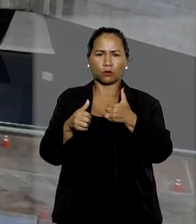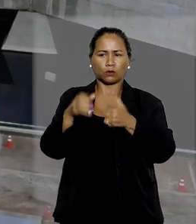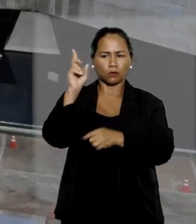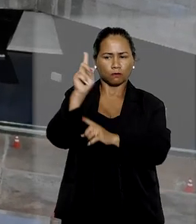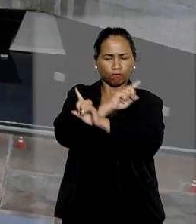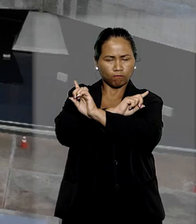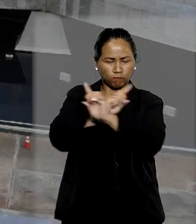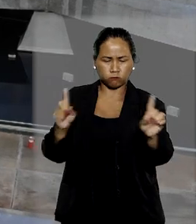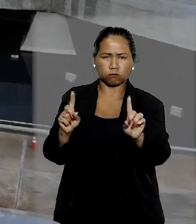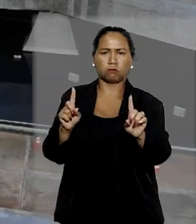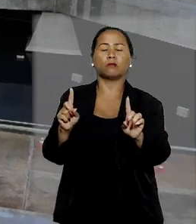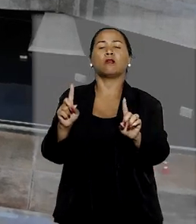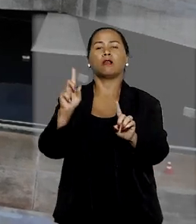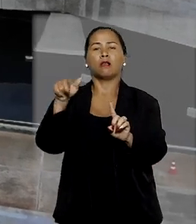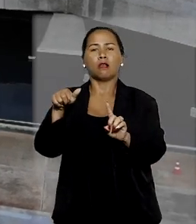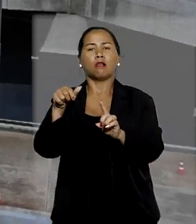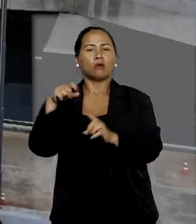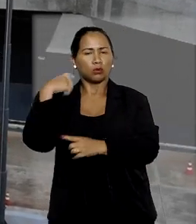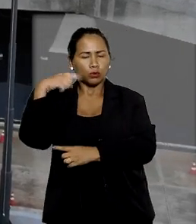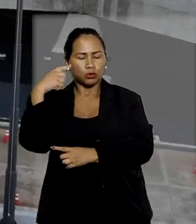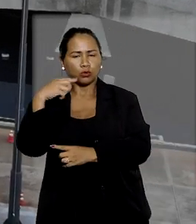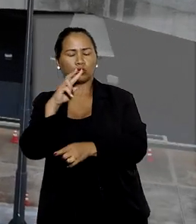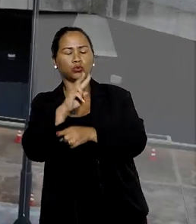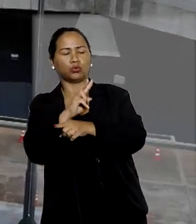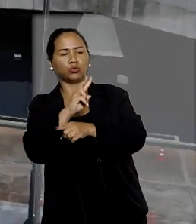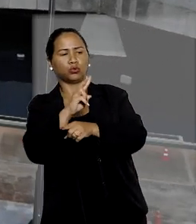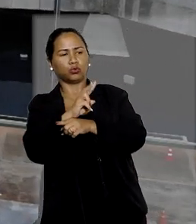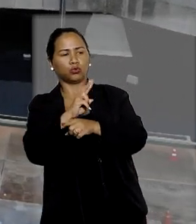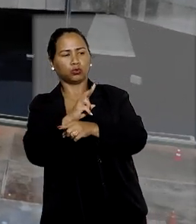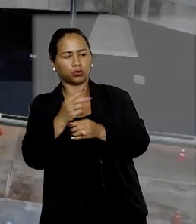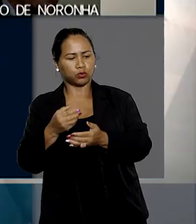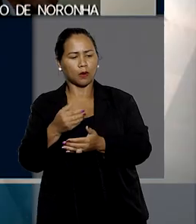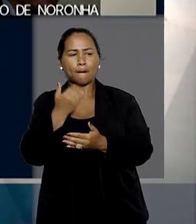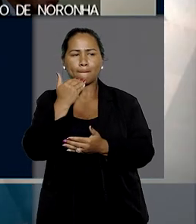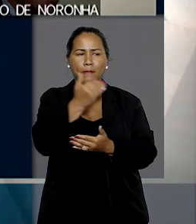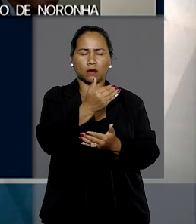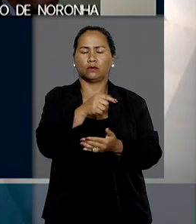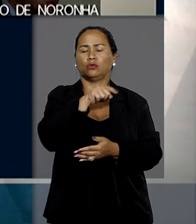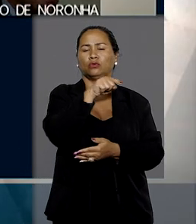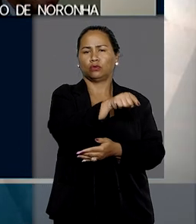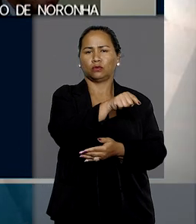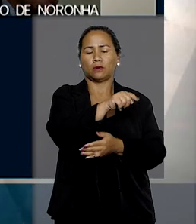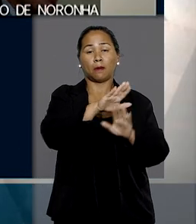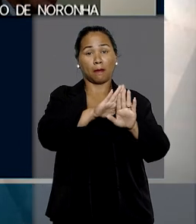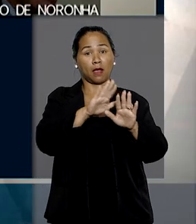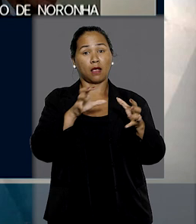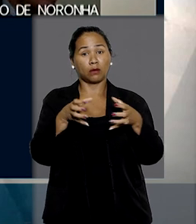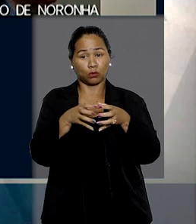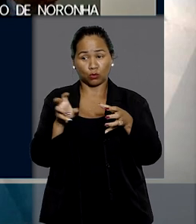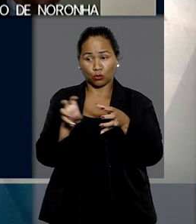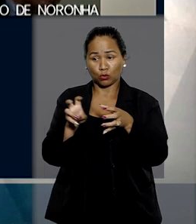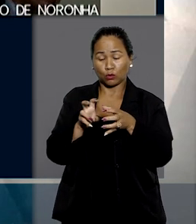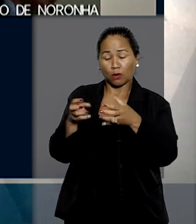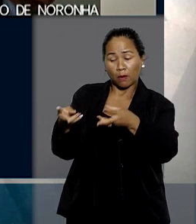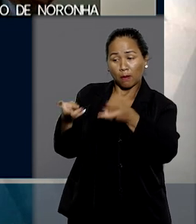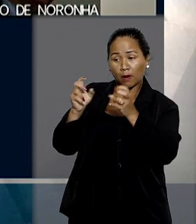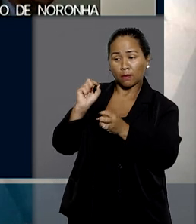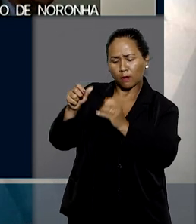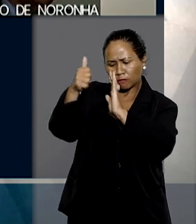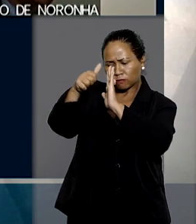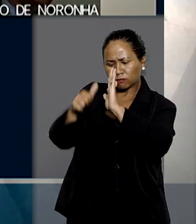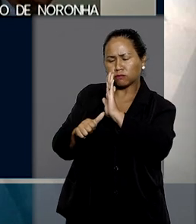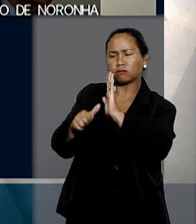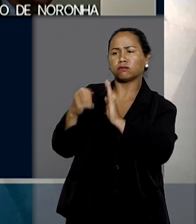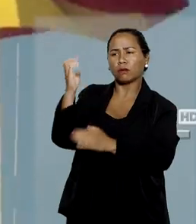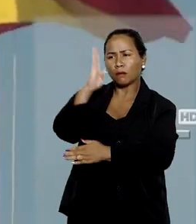recorreu ao STJ, porém, ao negar provimento ao recurso em abescorpos, a quinta turma entendeu que os requisitos previstos no acordo de